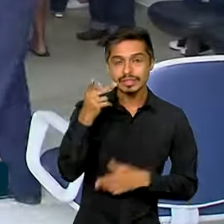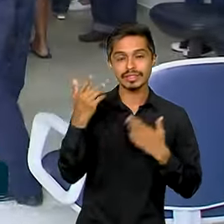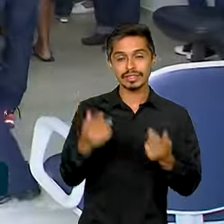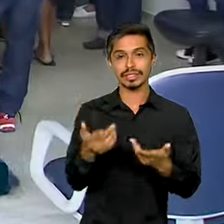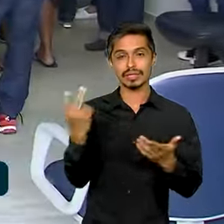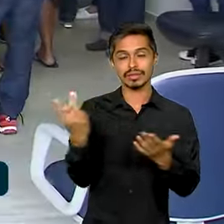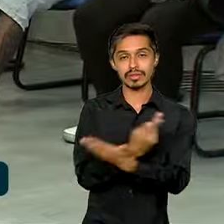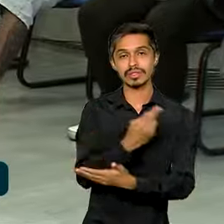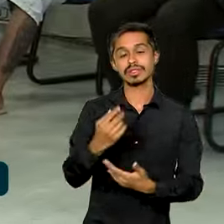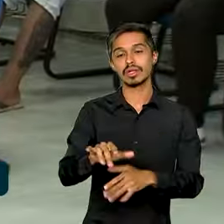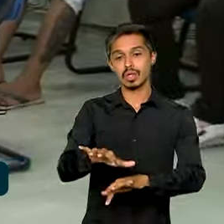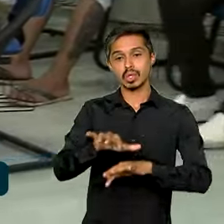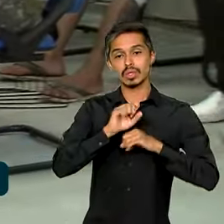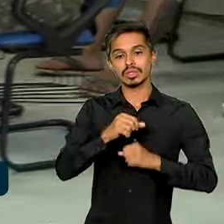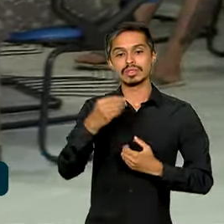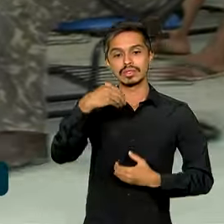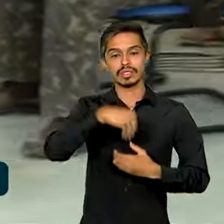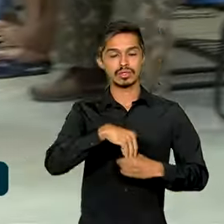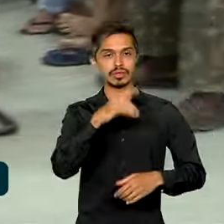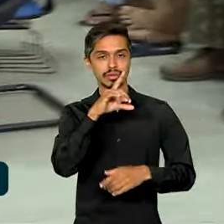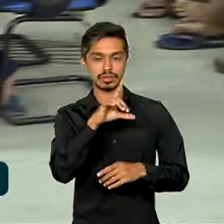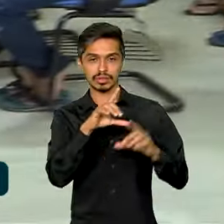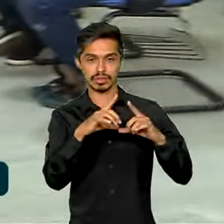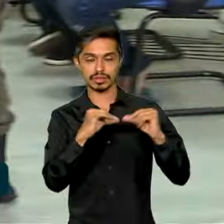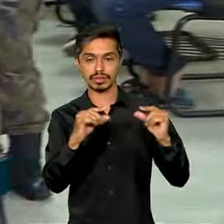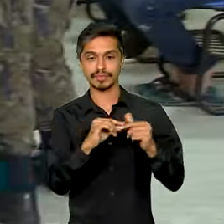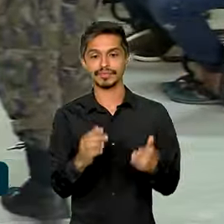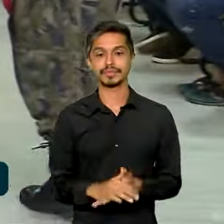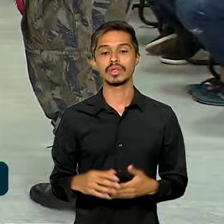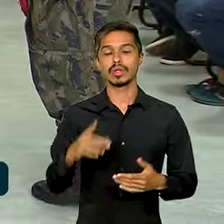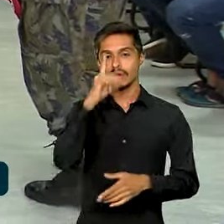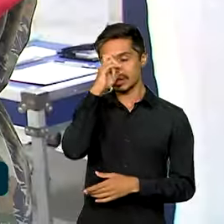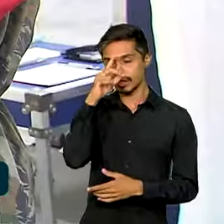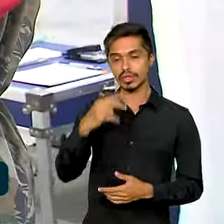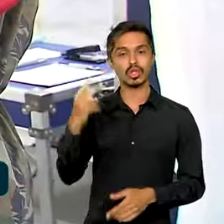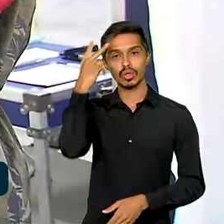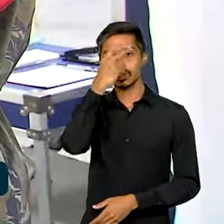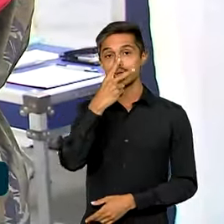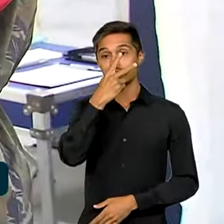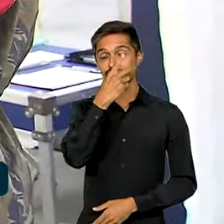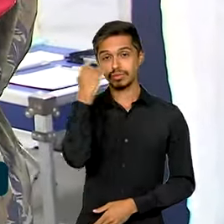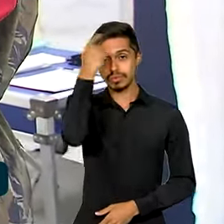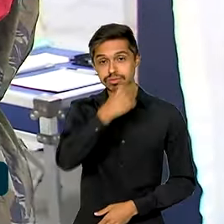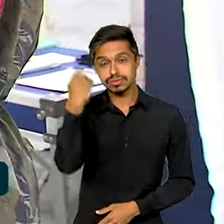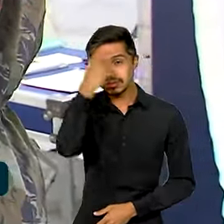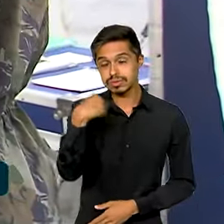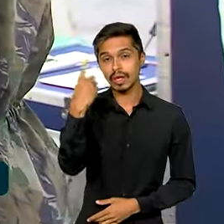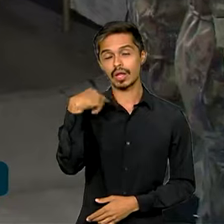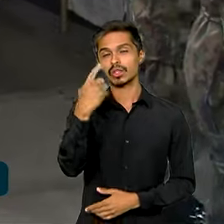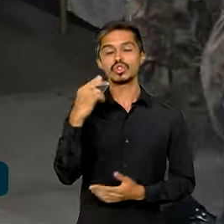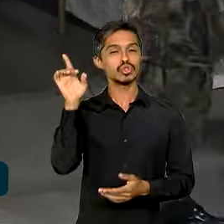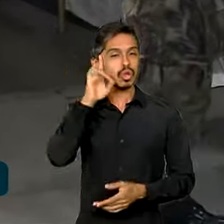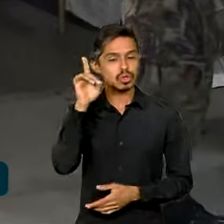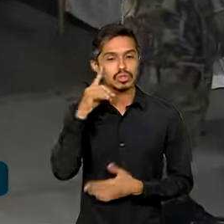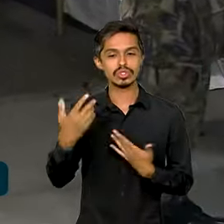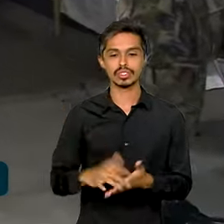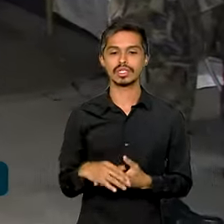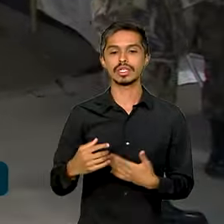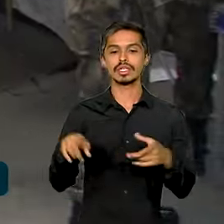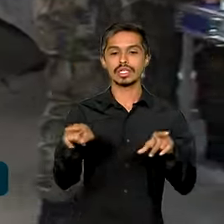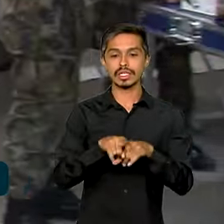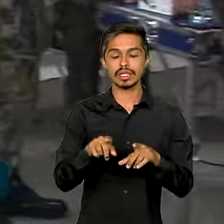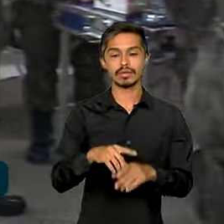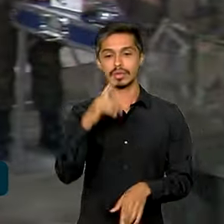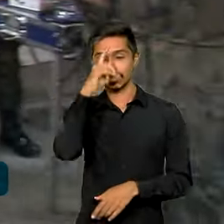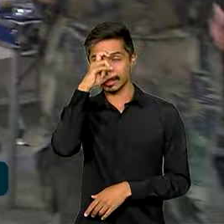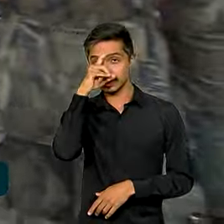doença no Distrito Federal. O hospital vai funcionar 24 horas por dia e todos os funcionários, inclusive os médicos, serão